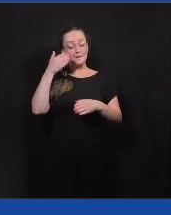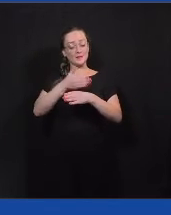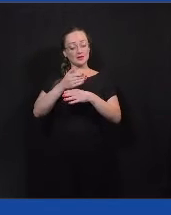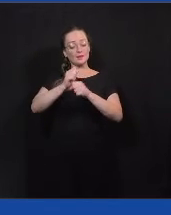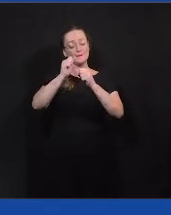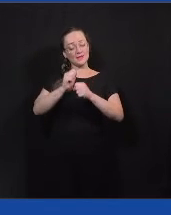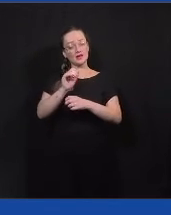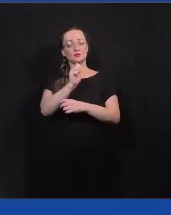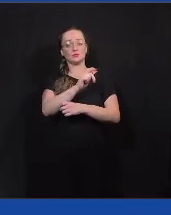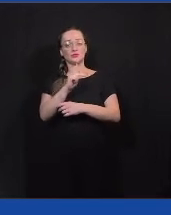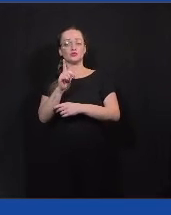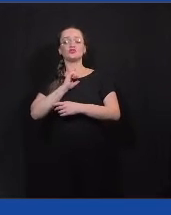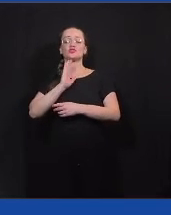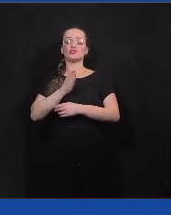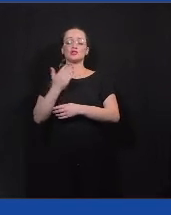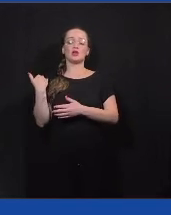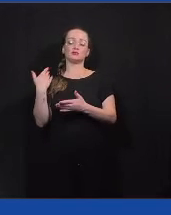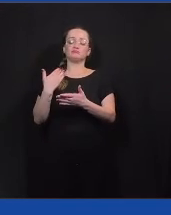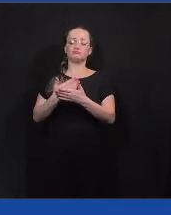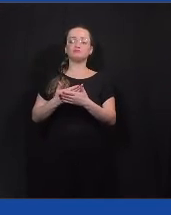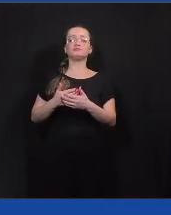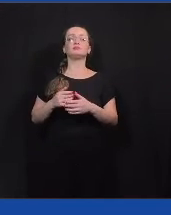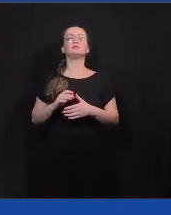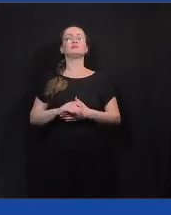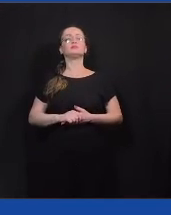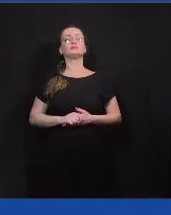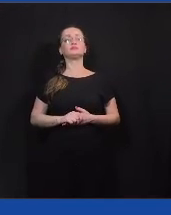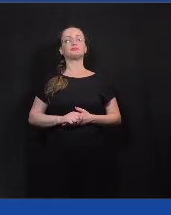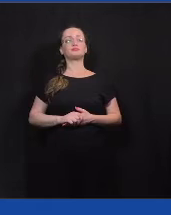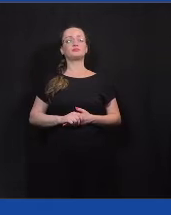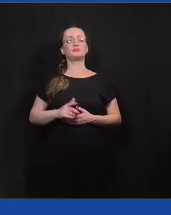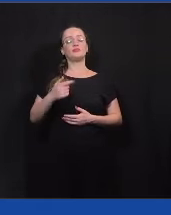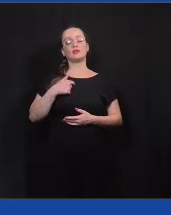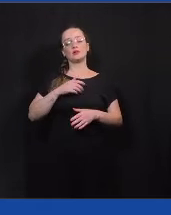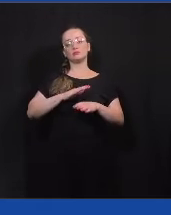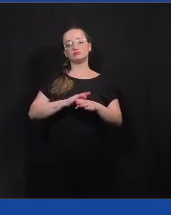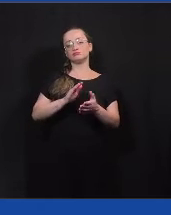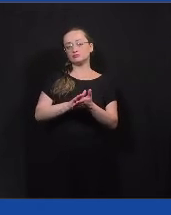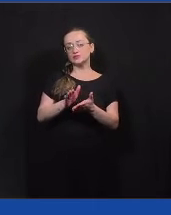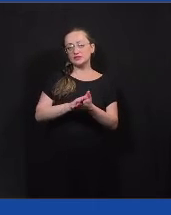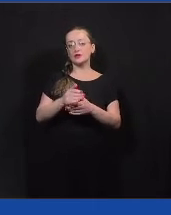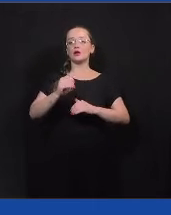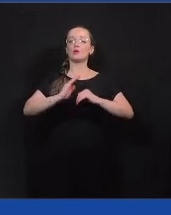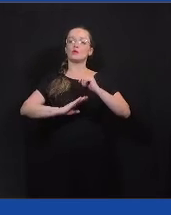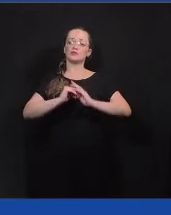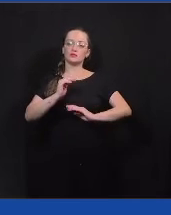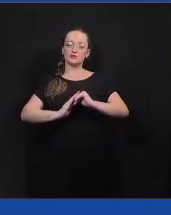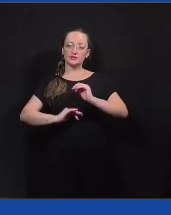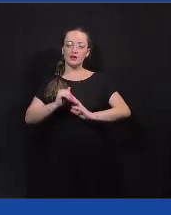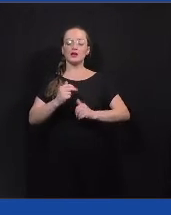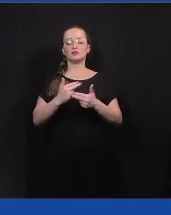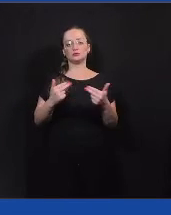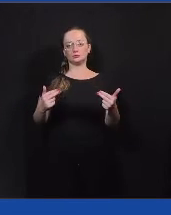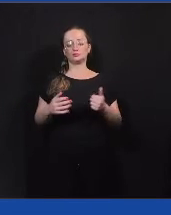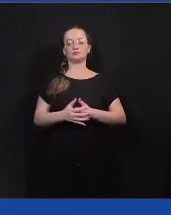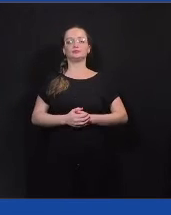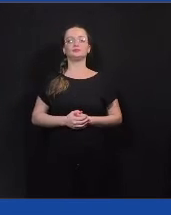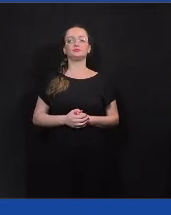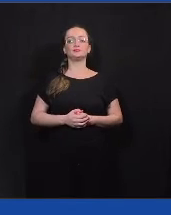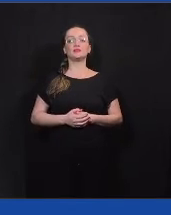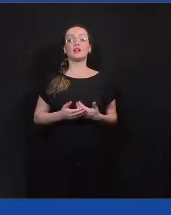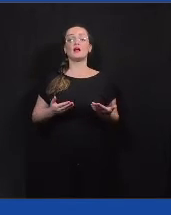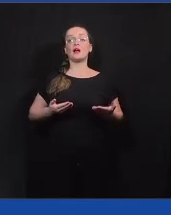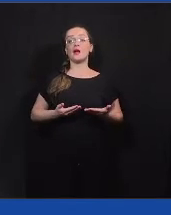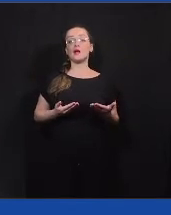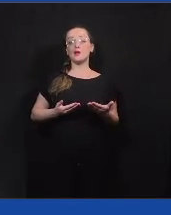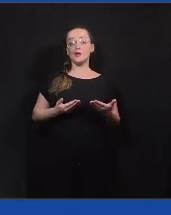uma jornada gamificada de missões, atividades para serem feitas. E agora a